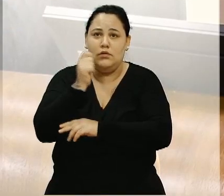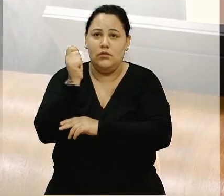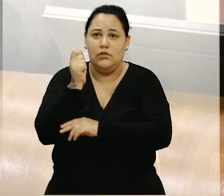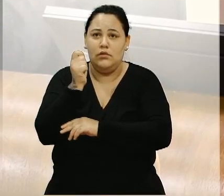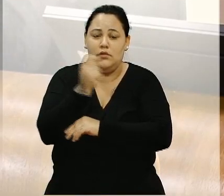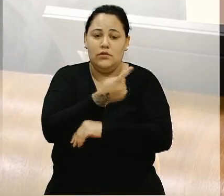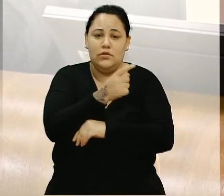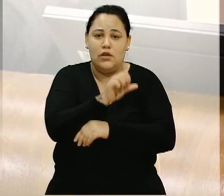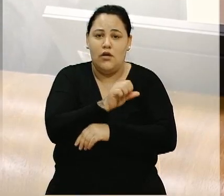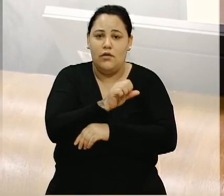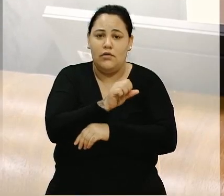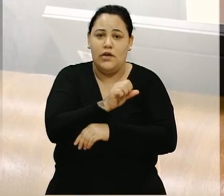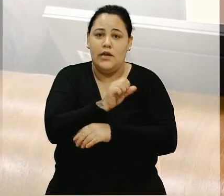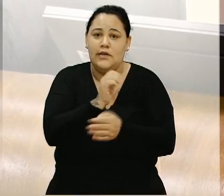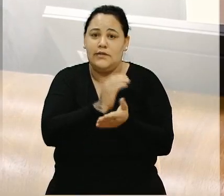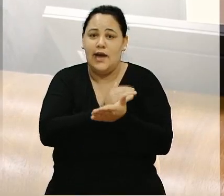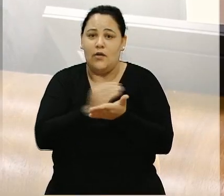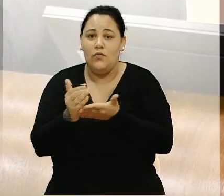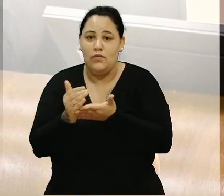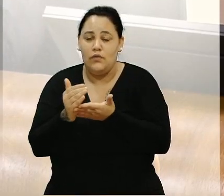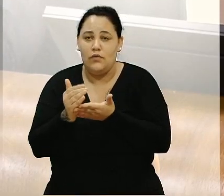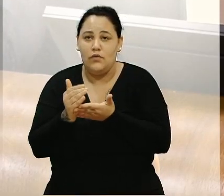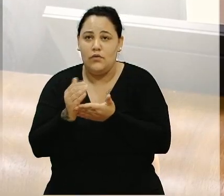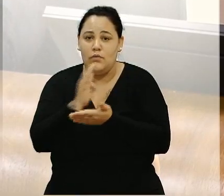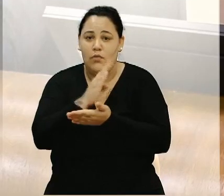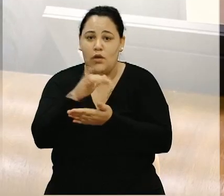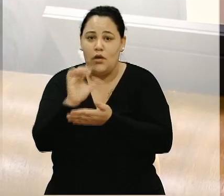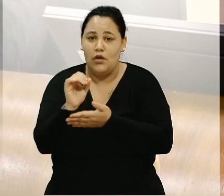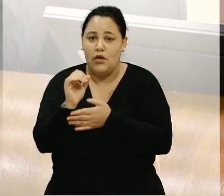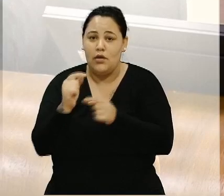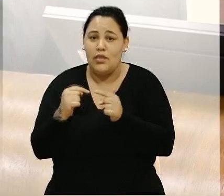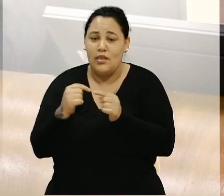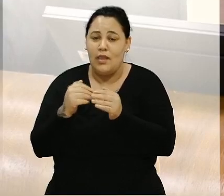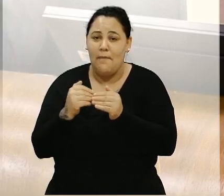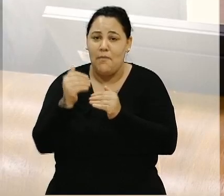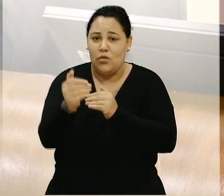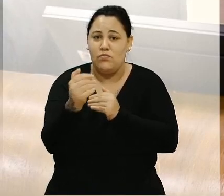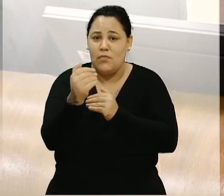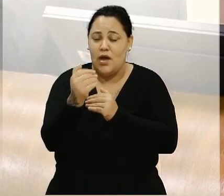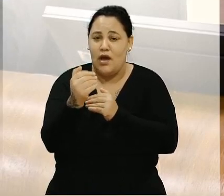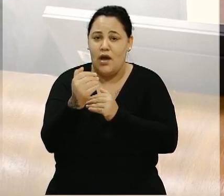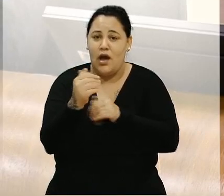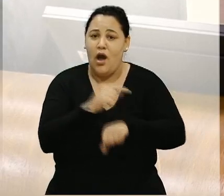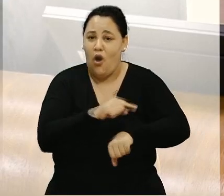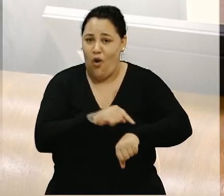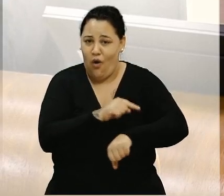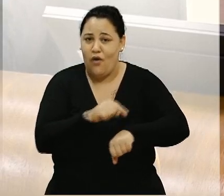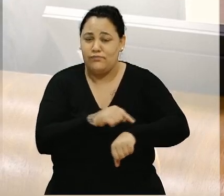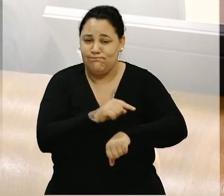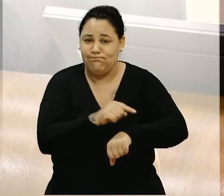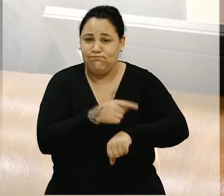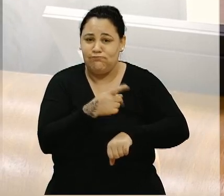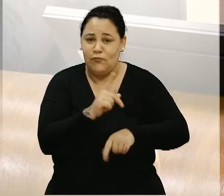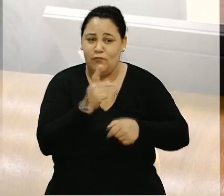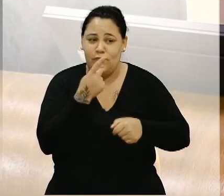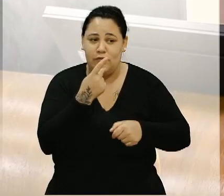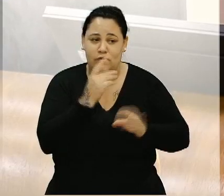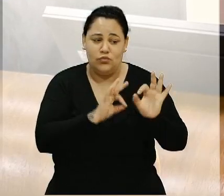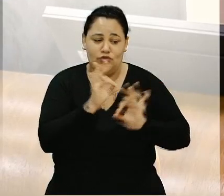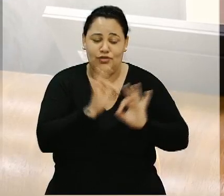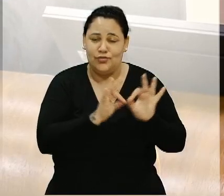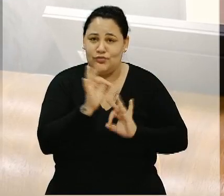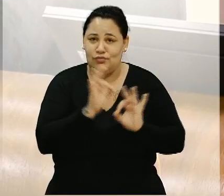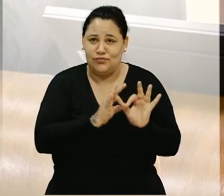19 bilhões de reais e, nas próximas horas, serão detalhadas as ações projetadas que contemplariam as necessidades do Estado. Então,